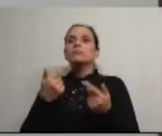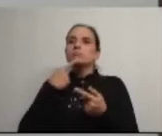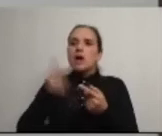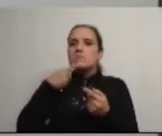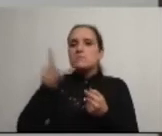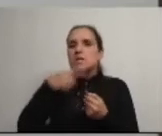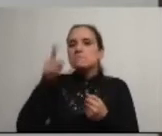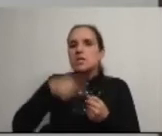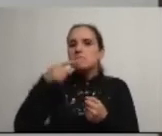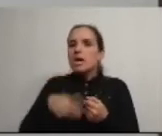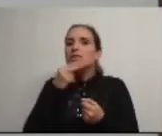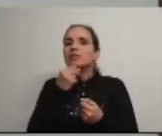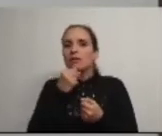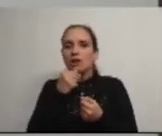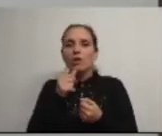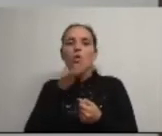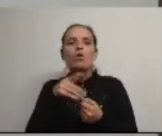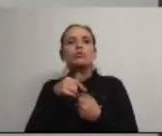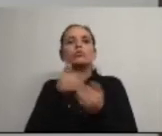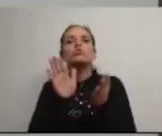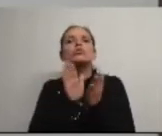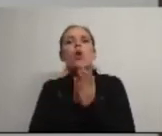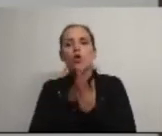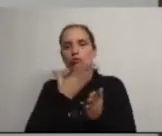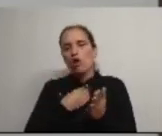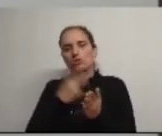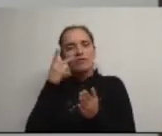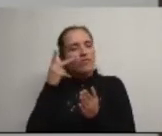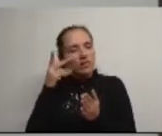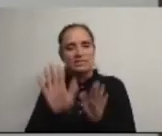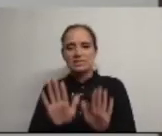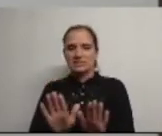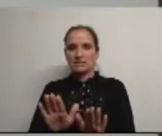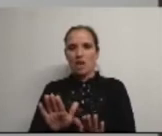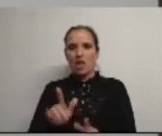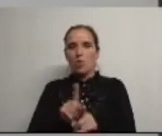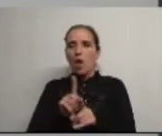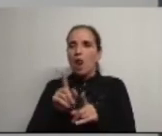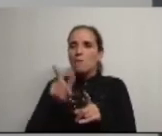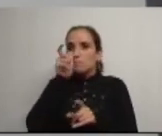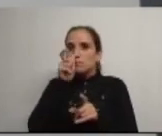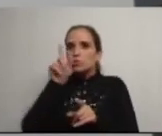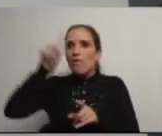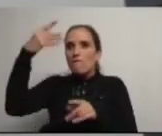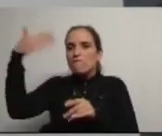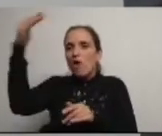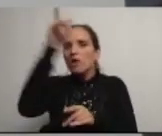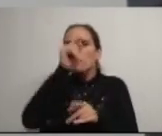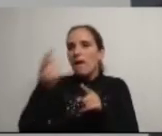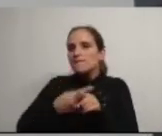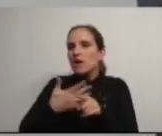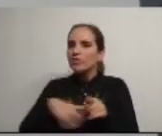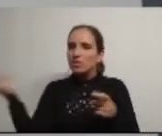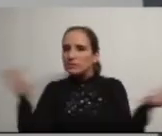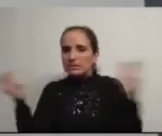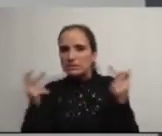uma terra onde todos gostemos de estar e de viver e sejamos mais atrativos para quem nos visita. e este